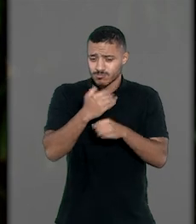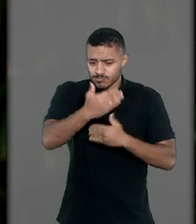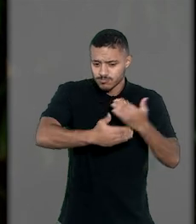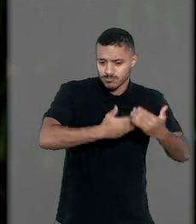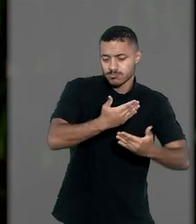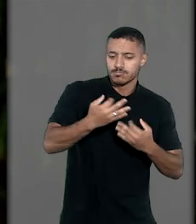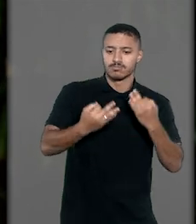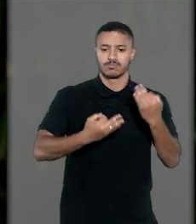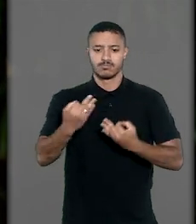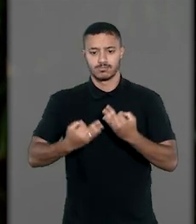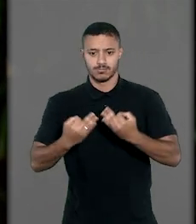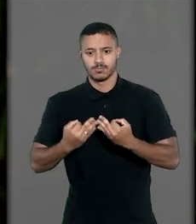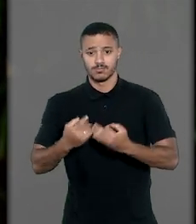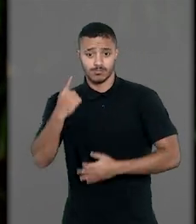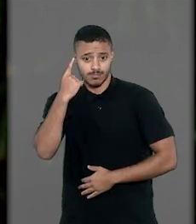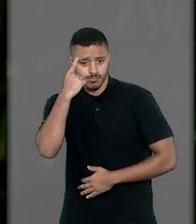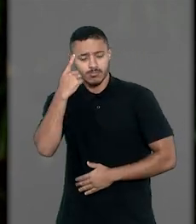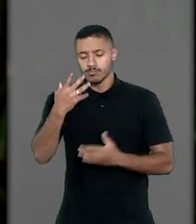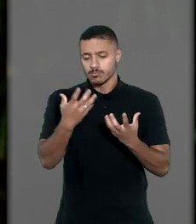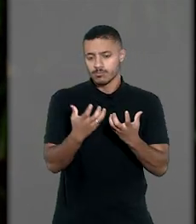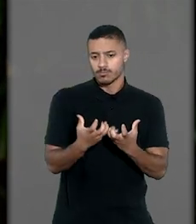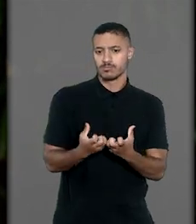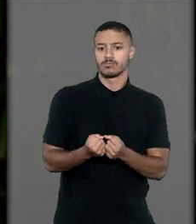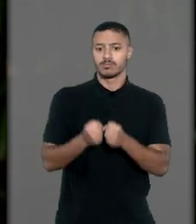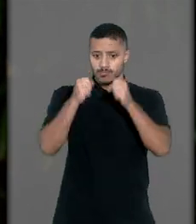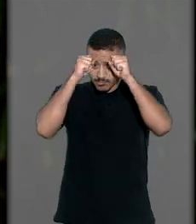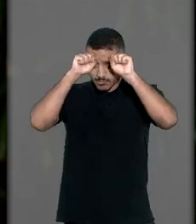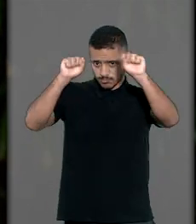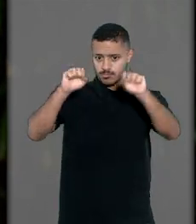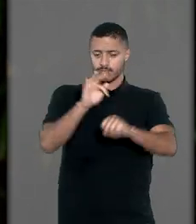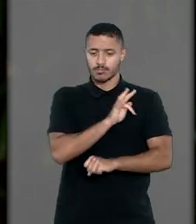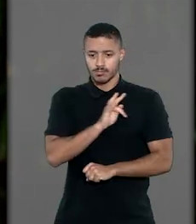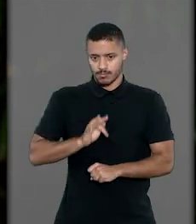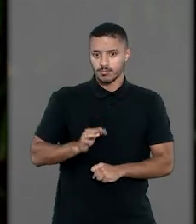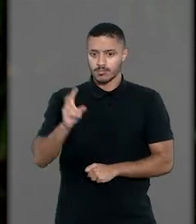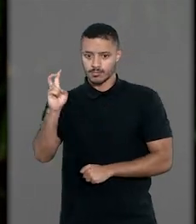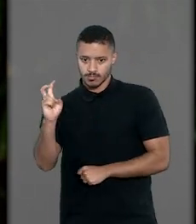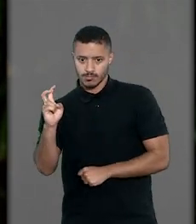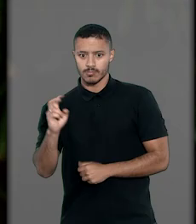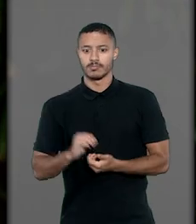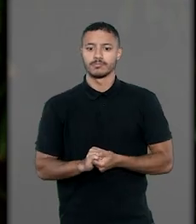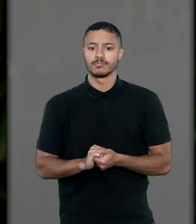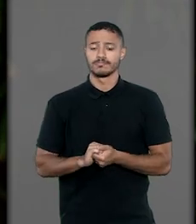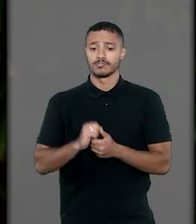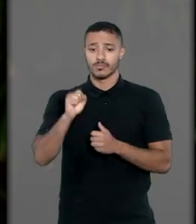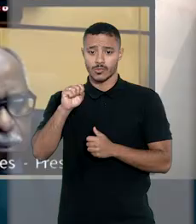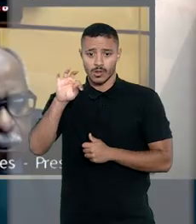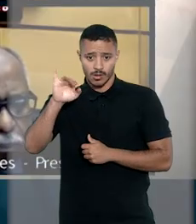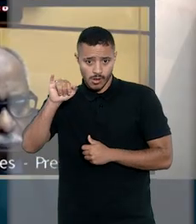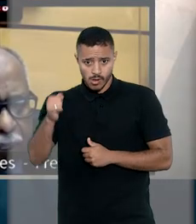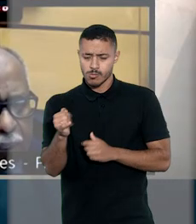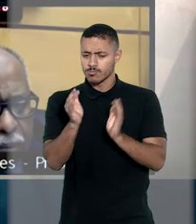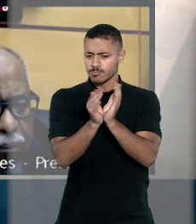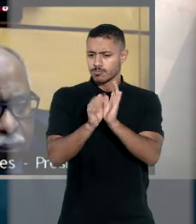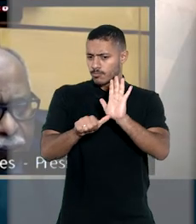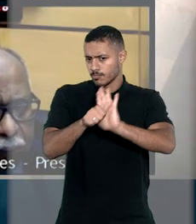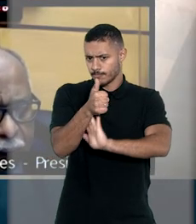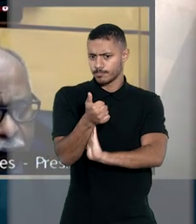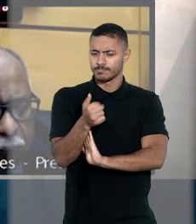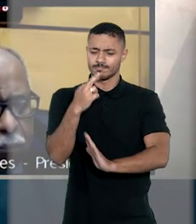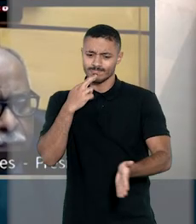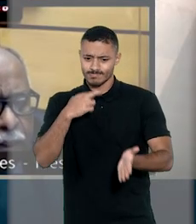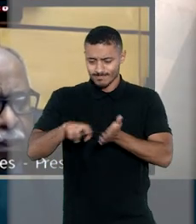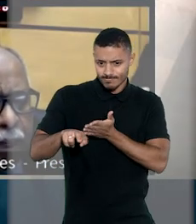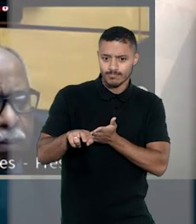no prazo de um ano após o trânsito em julgado. A decisão foi mantida pelo Tribunal Regional Federal da 5ª Região. No STJ, o